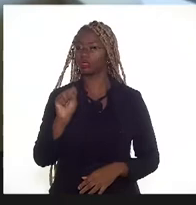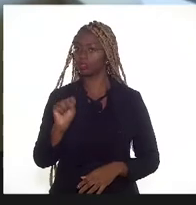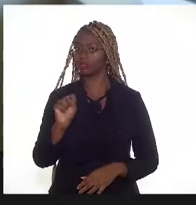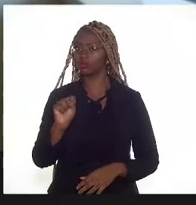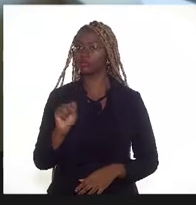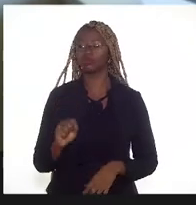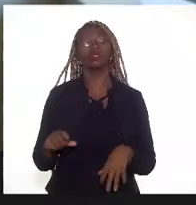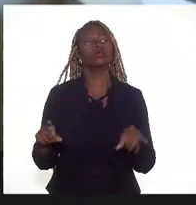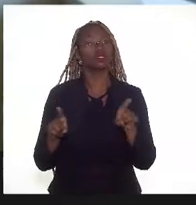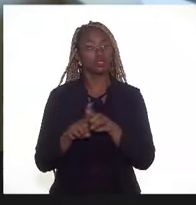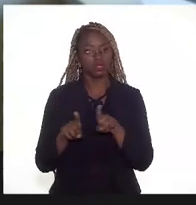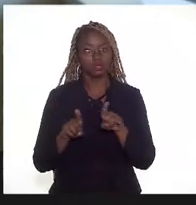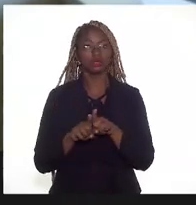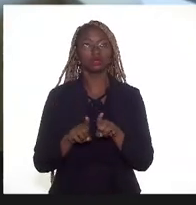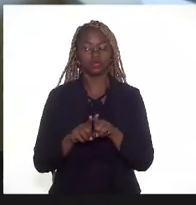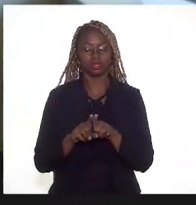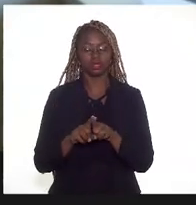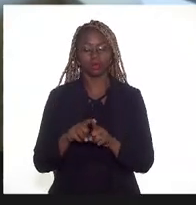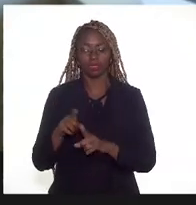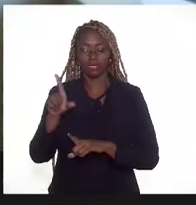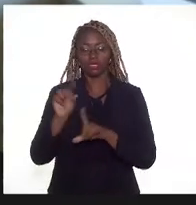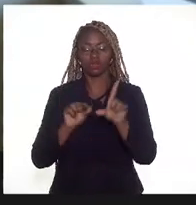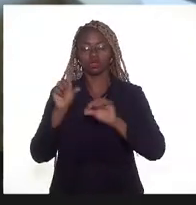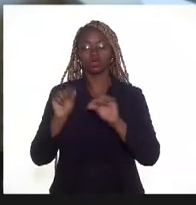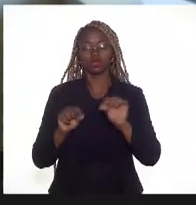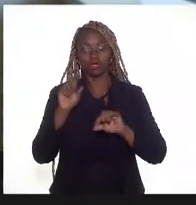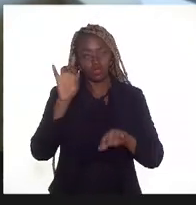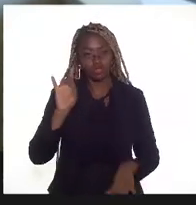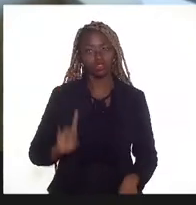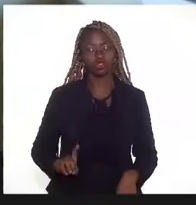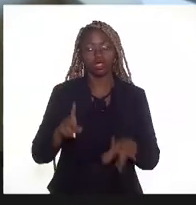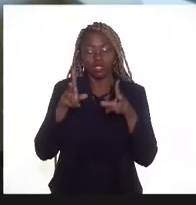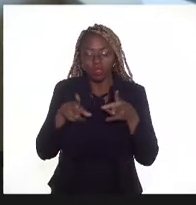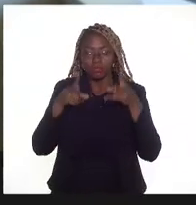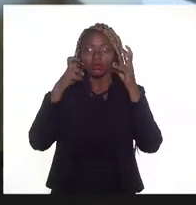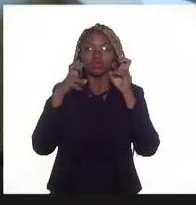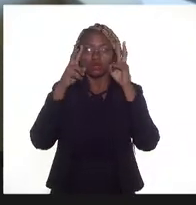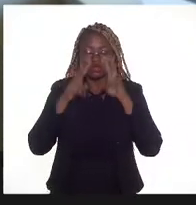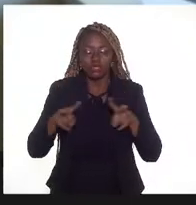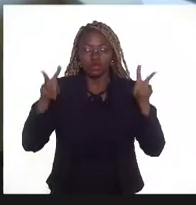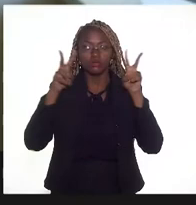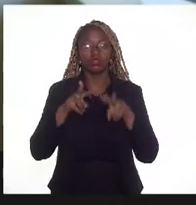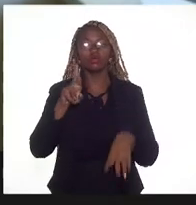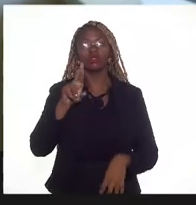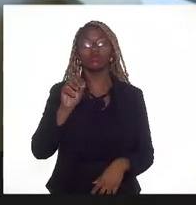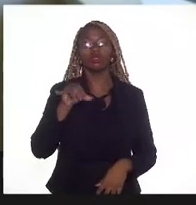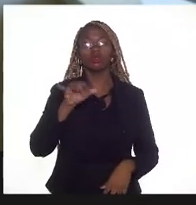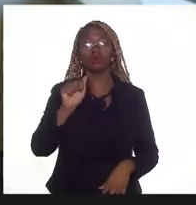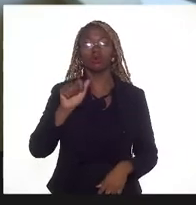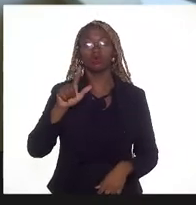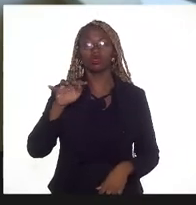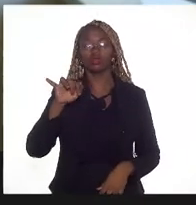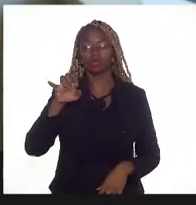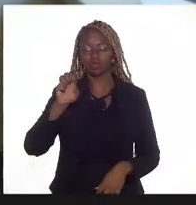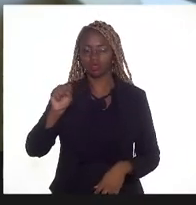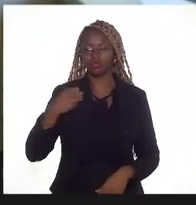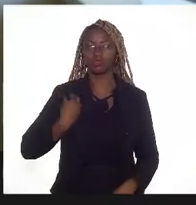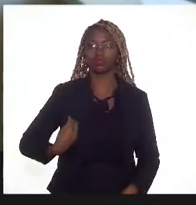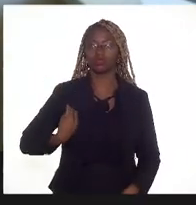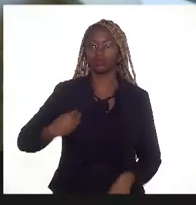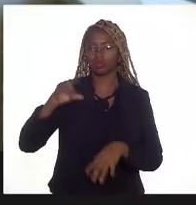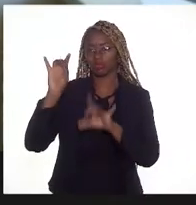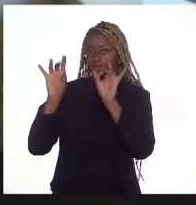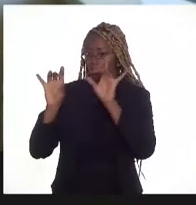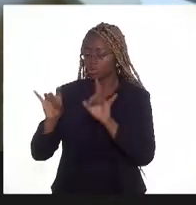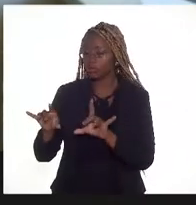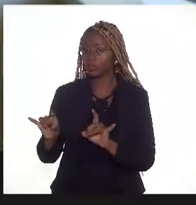Ortego Anar define como direito a percepção dos rodos e participações especiais para os estados e municípios,